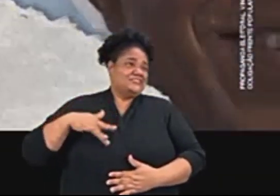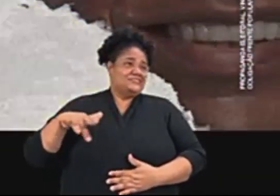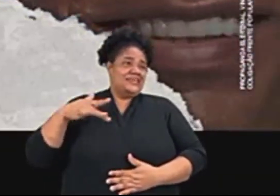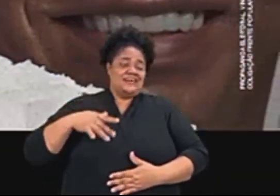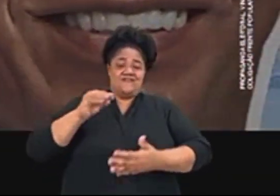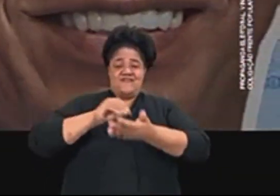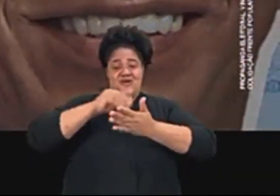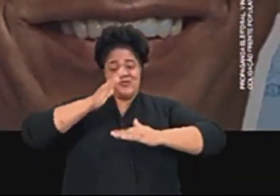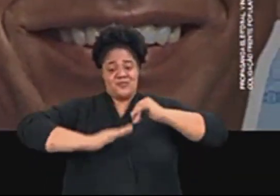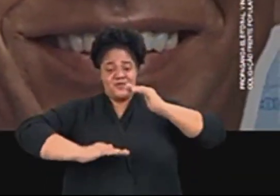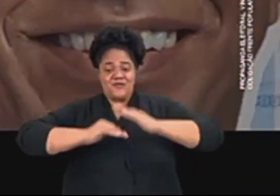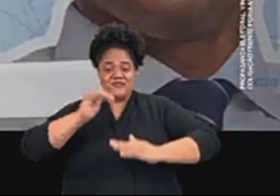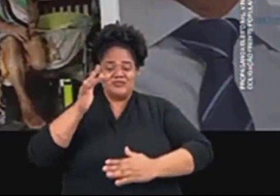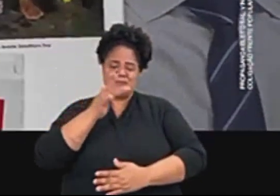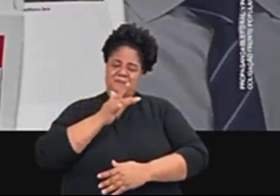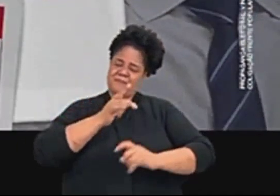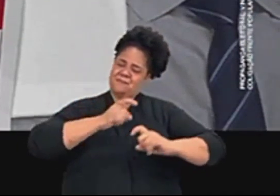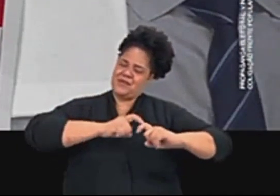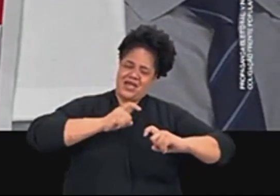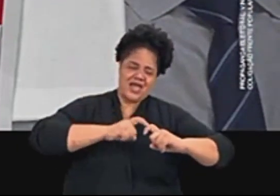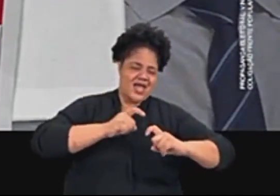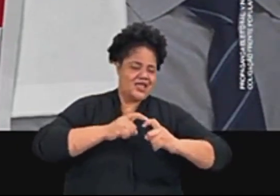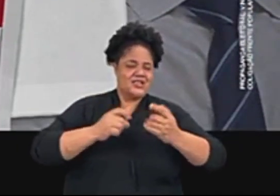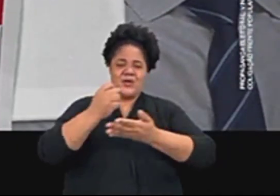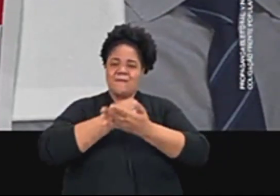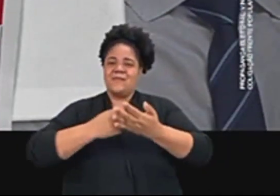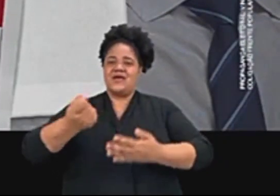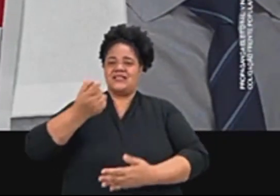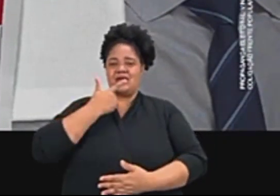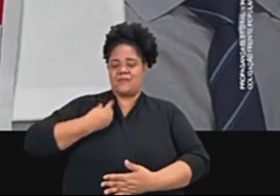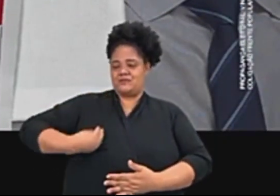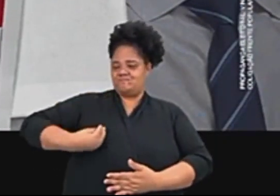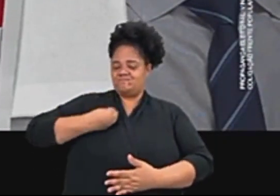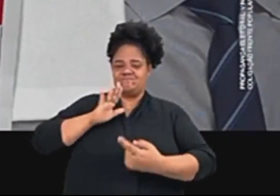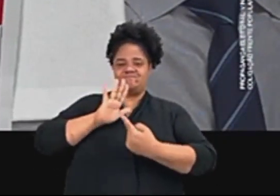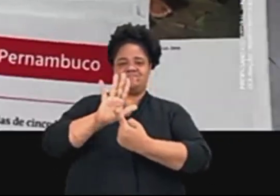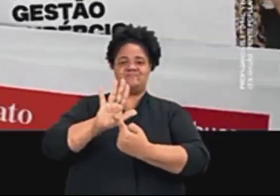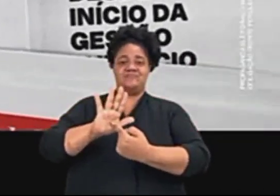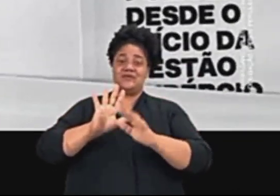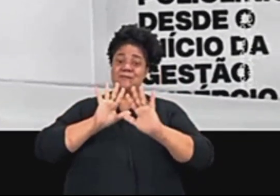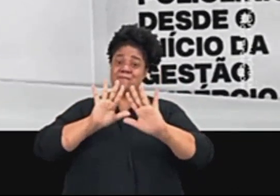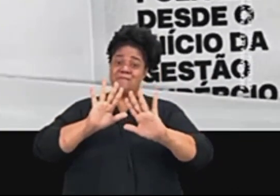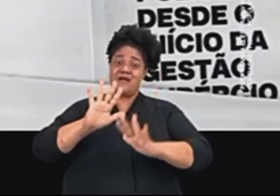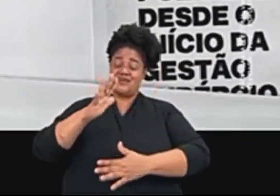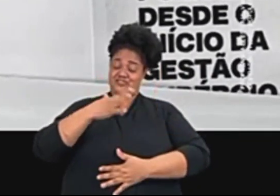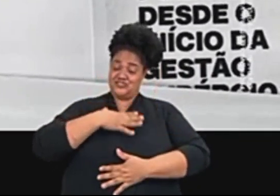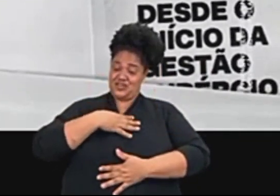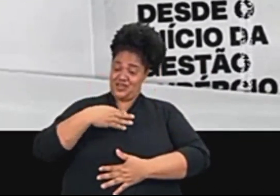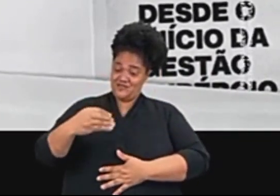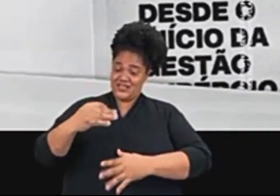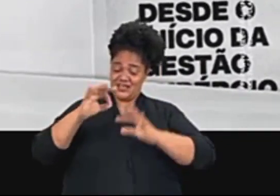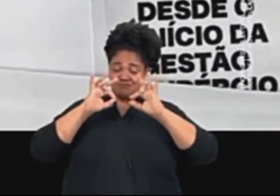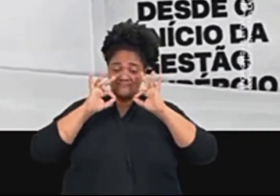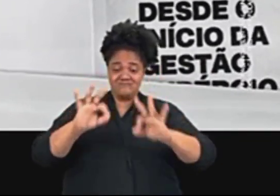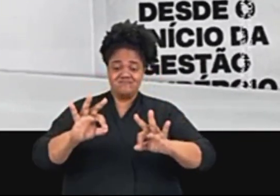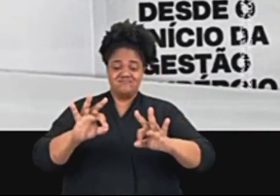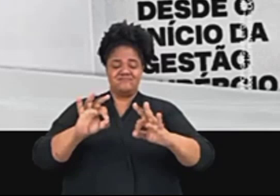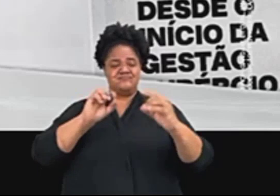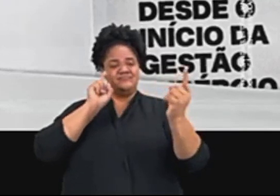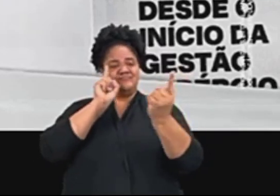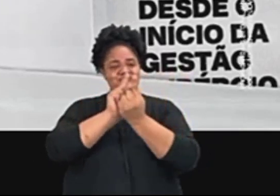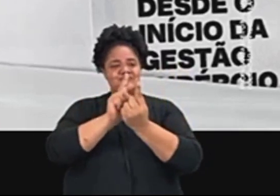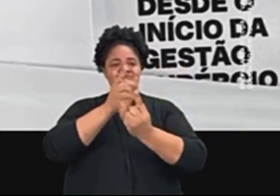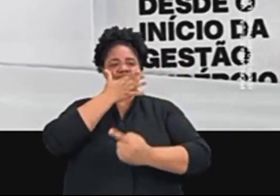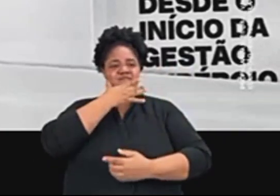médicos e medicamentos é uma realidade em Olinda. Mas o maior absurdo foi uma filha que recebeu a confirmação de uma consulta do